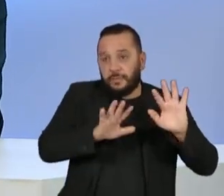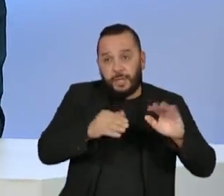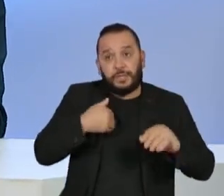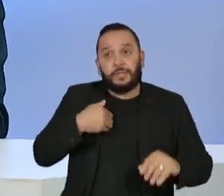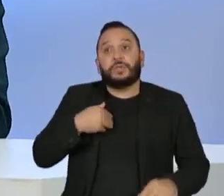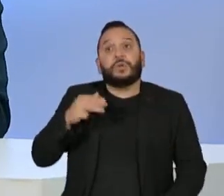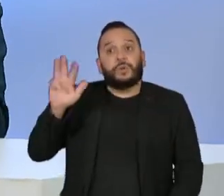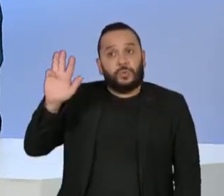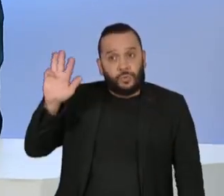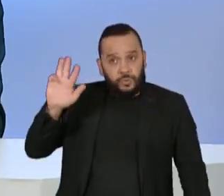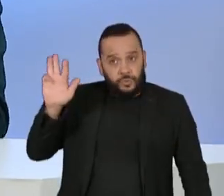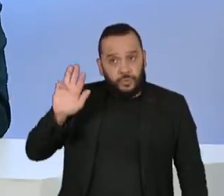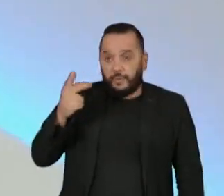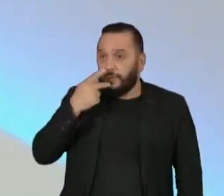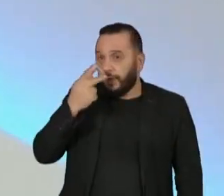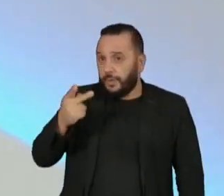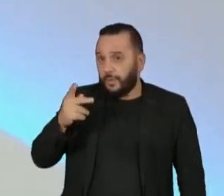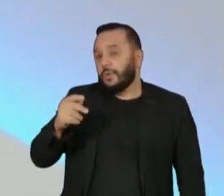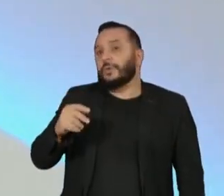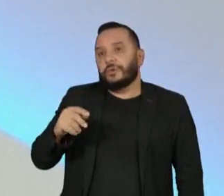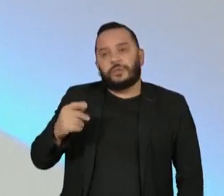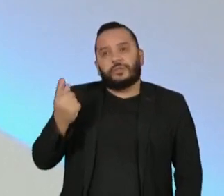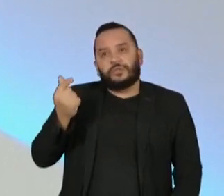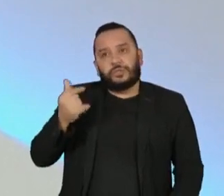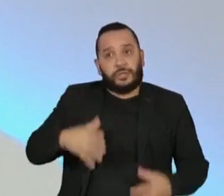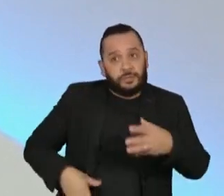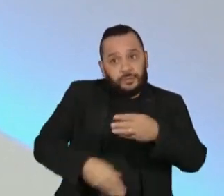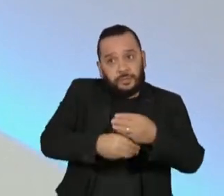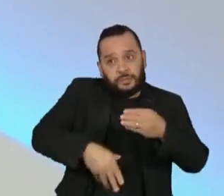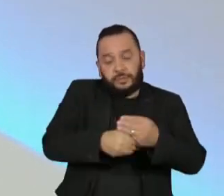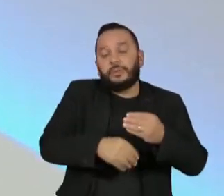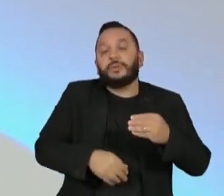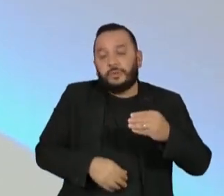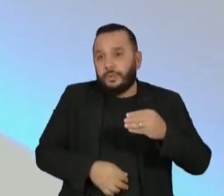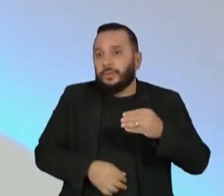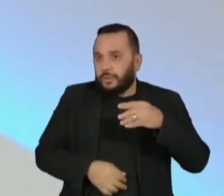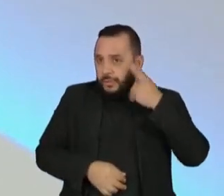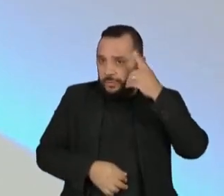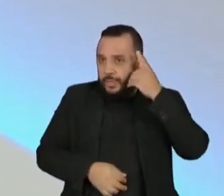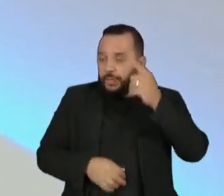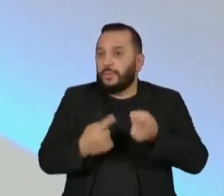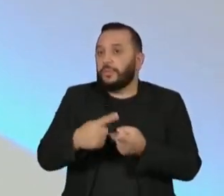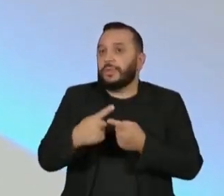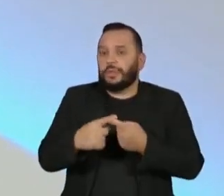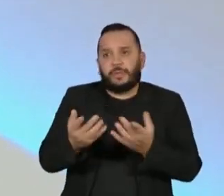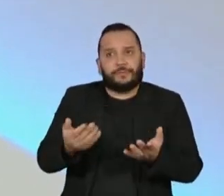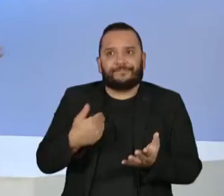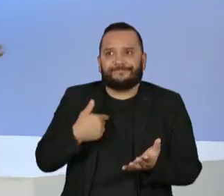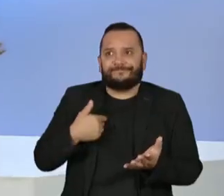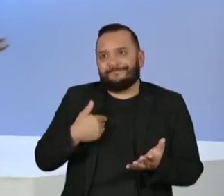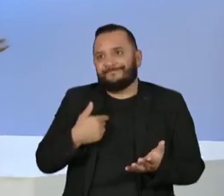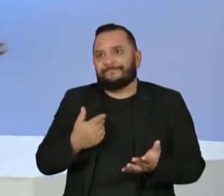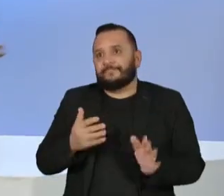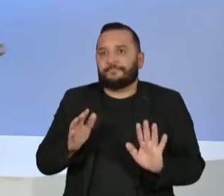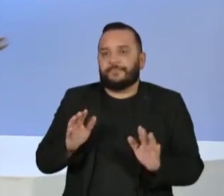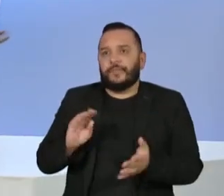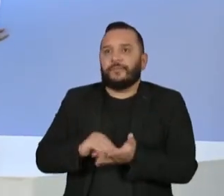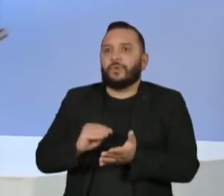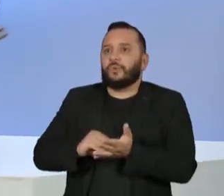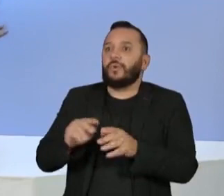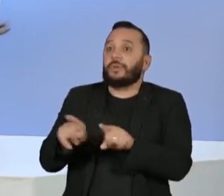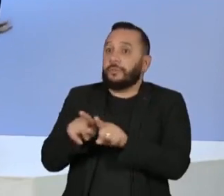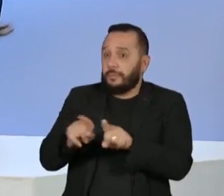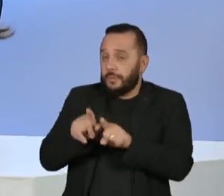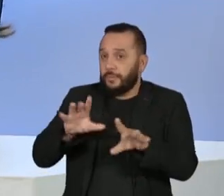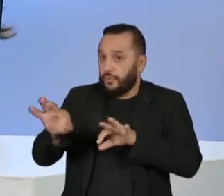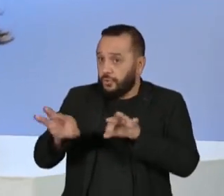ouviu ao longo desses meses todos, porque não apresentou um programa de governo com mais propostas, propostas